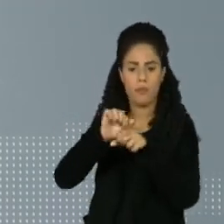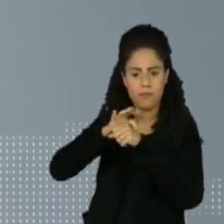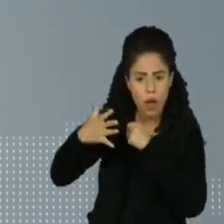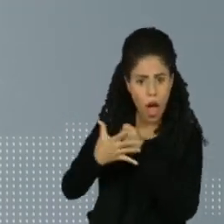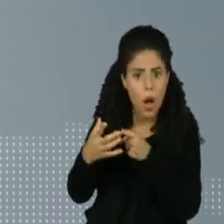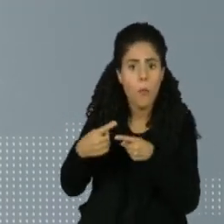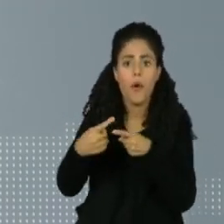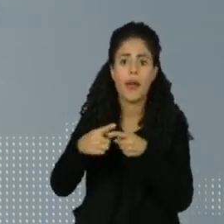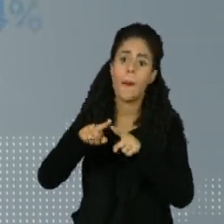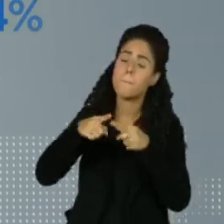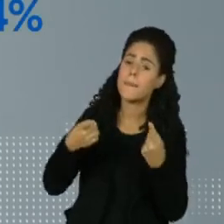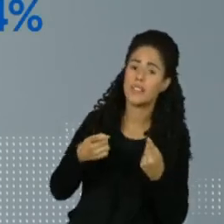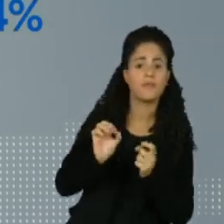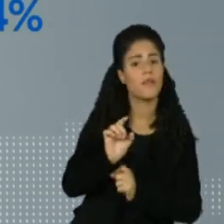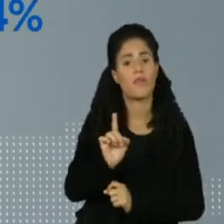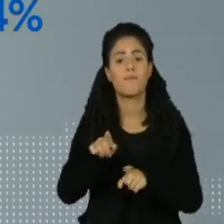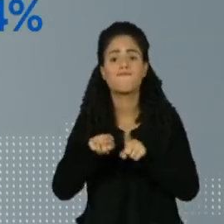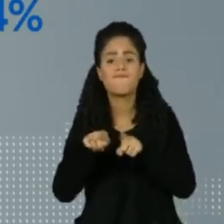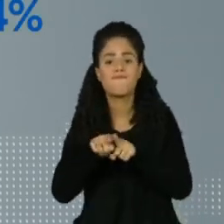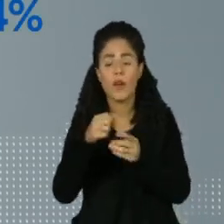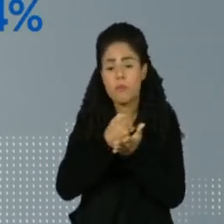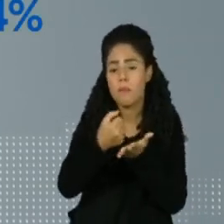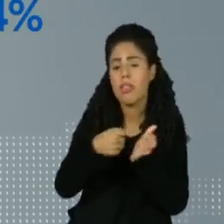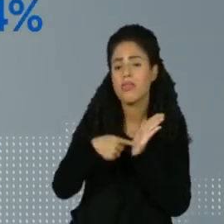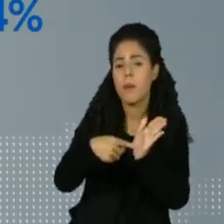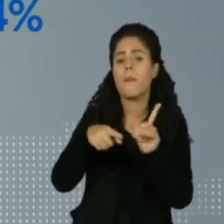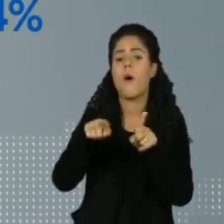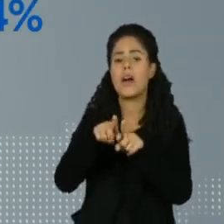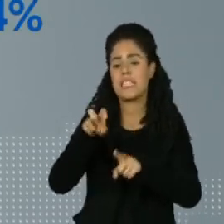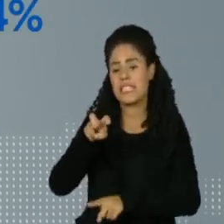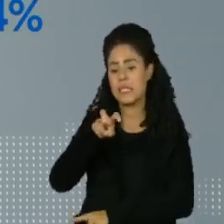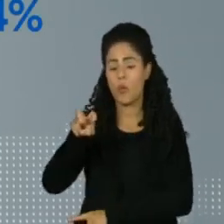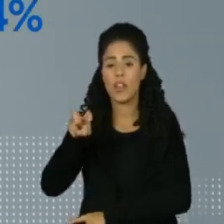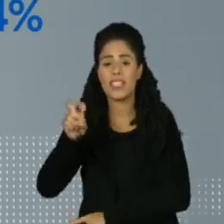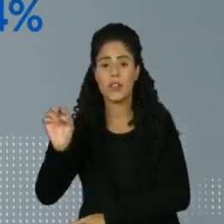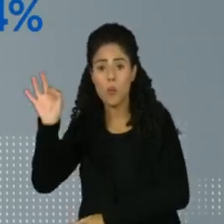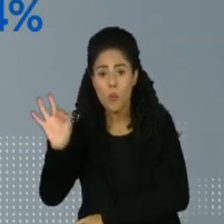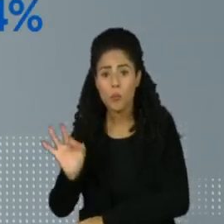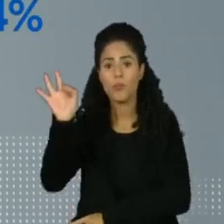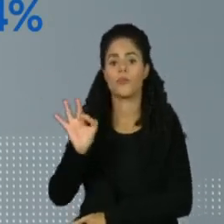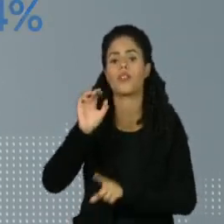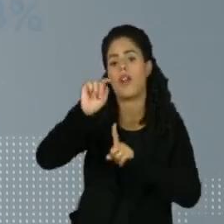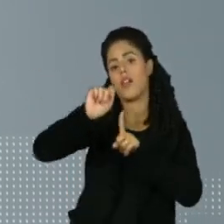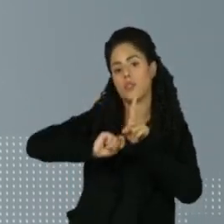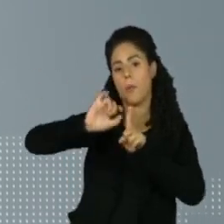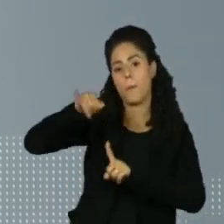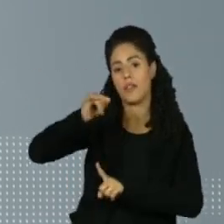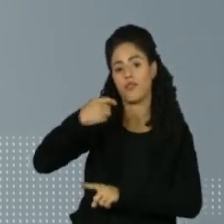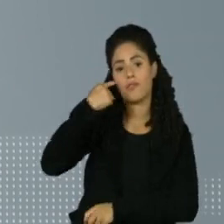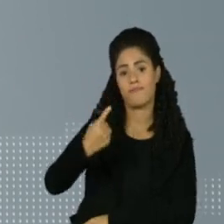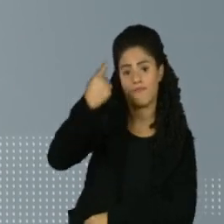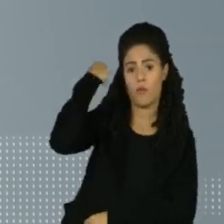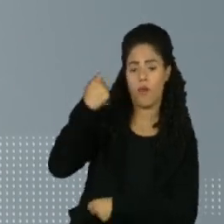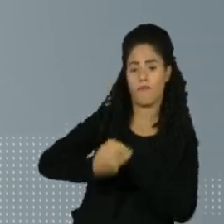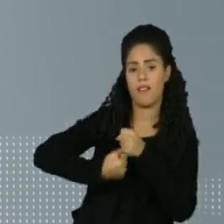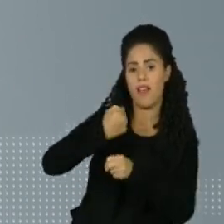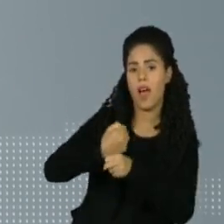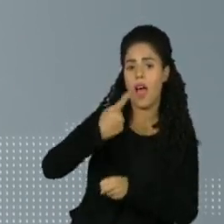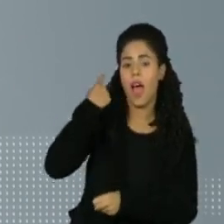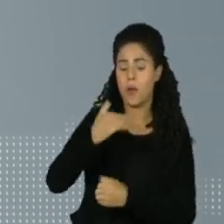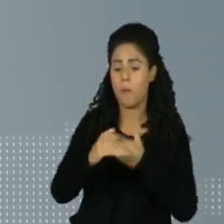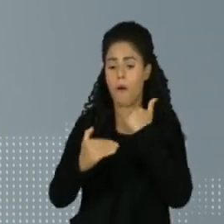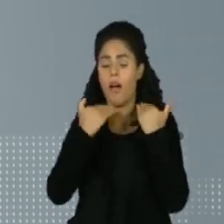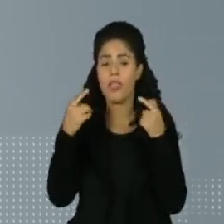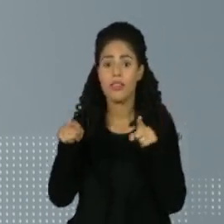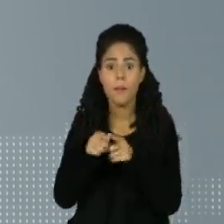acentuada de vítimas segundo os cartórios, 55% a menos que em janeiro do ano passado. Outras doenças que mataram mais o